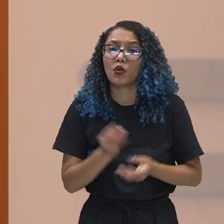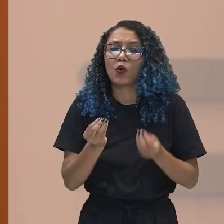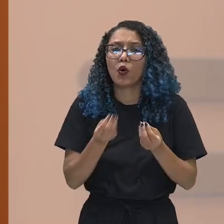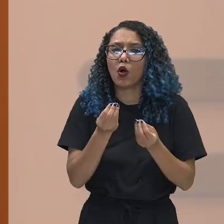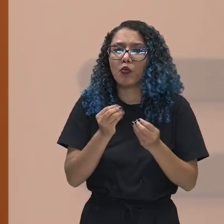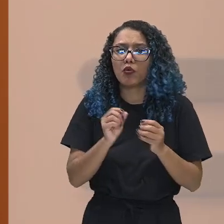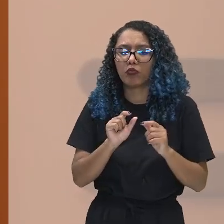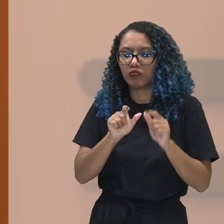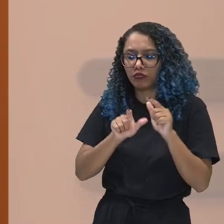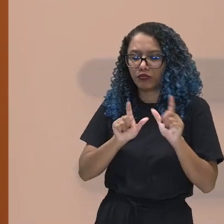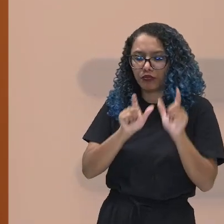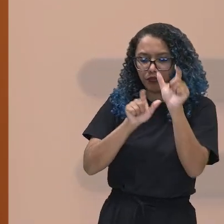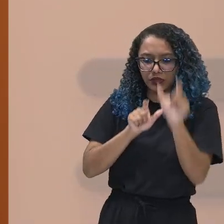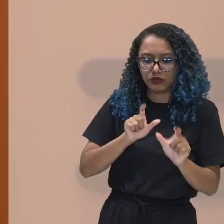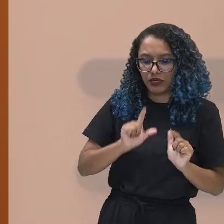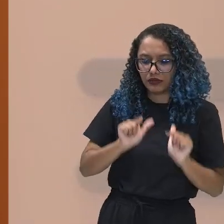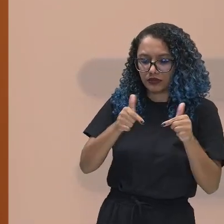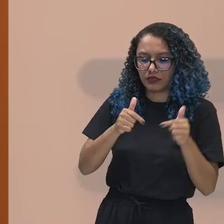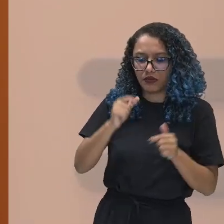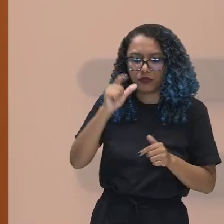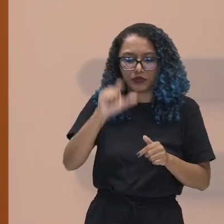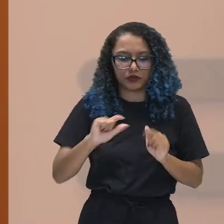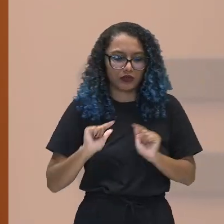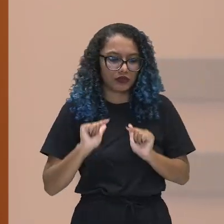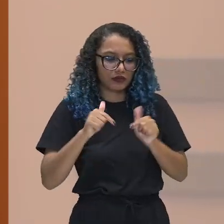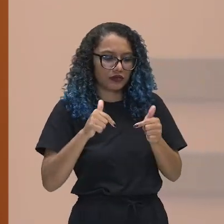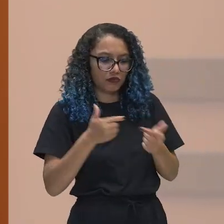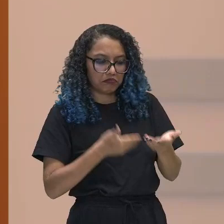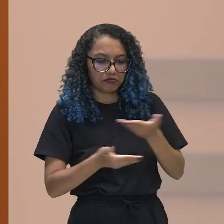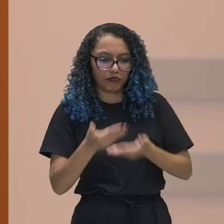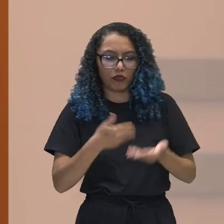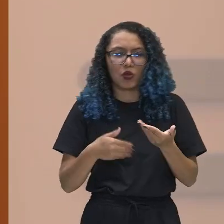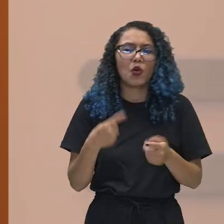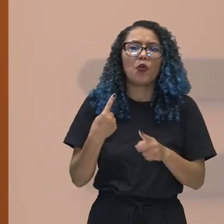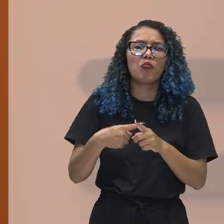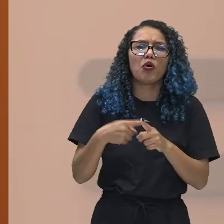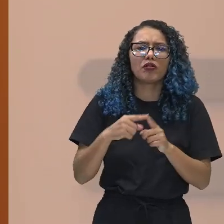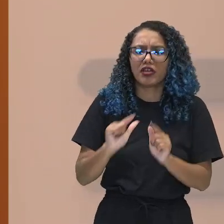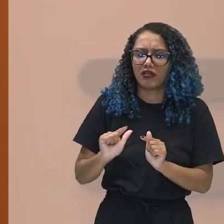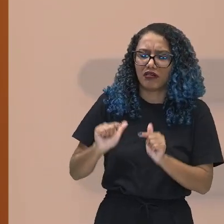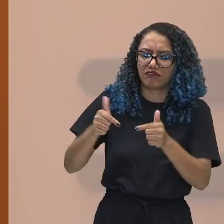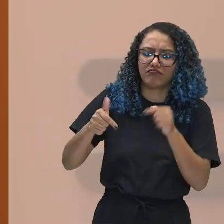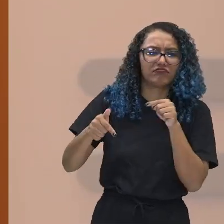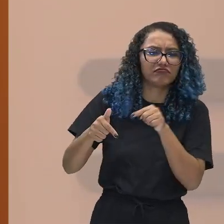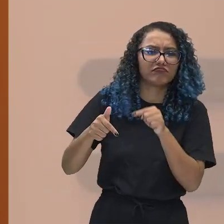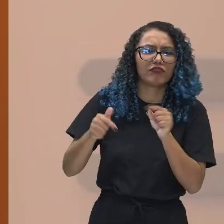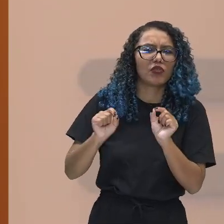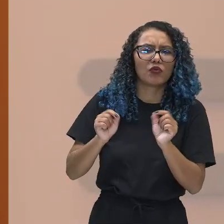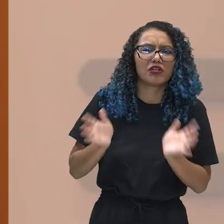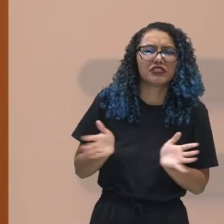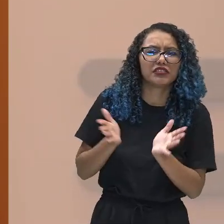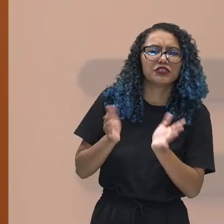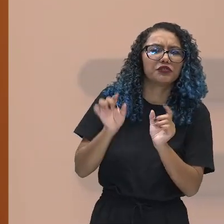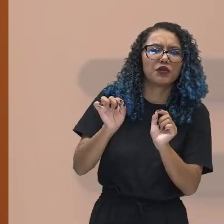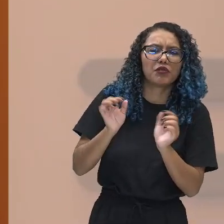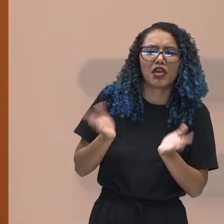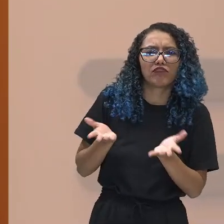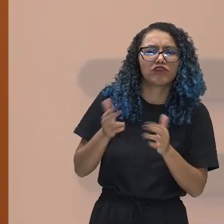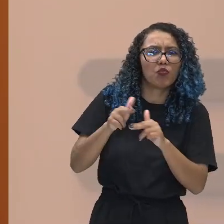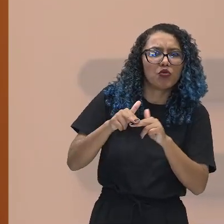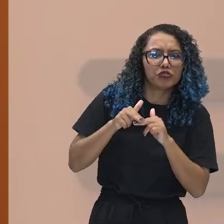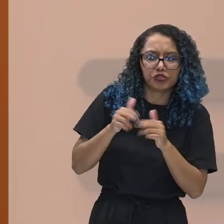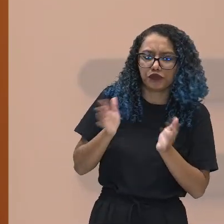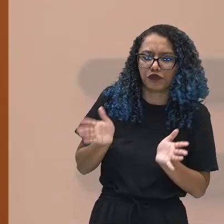E qual o objetivo? Qual o motivo? O que que motiva essa ação? Então, quando você vai,